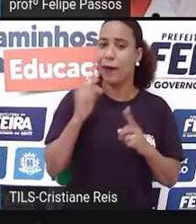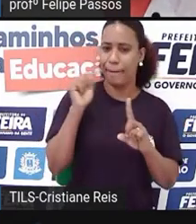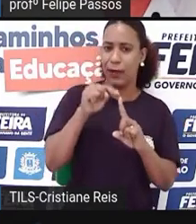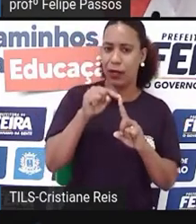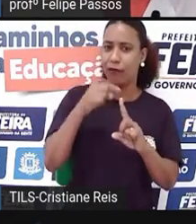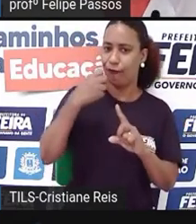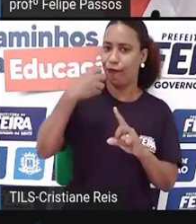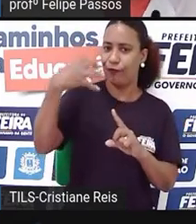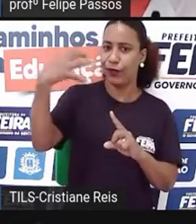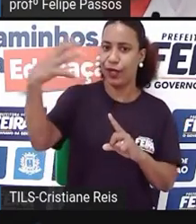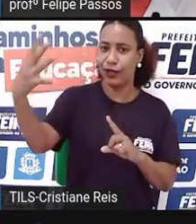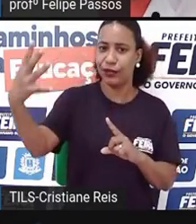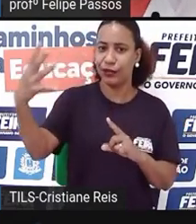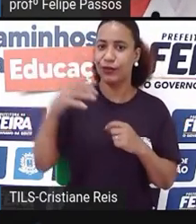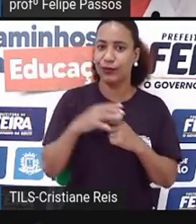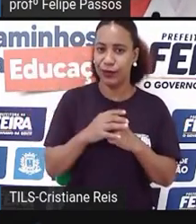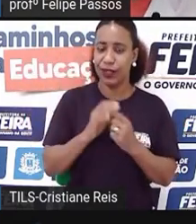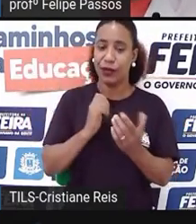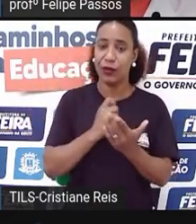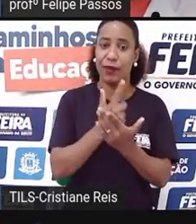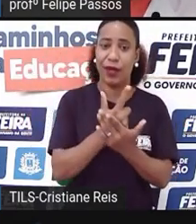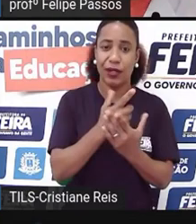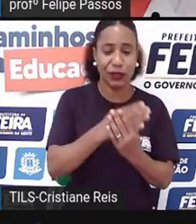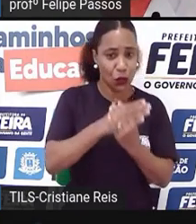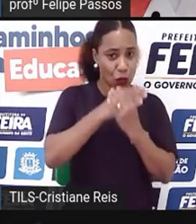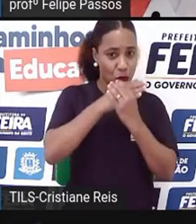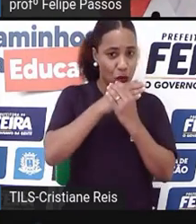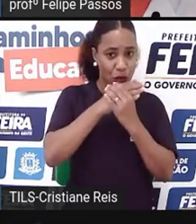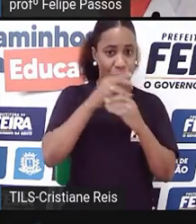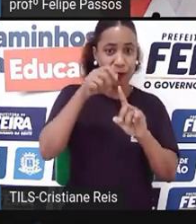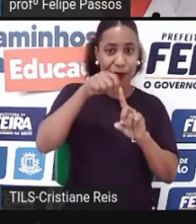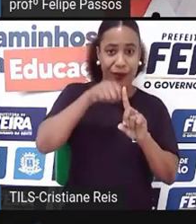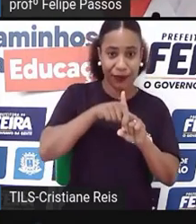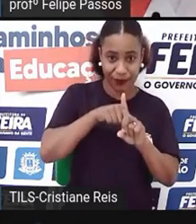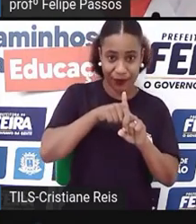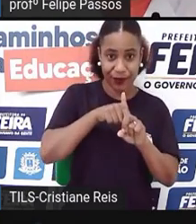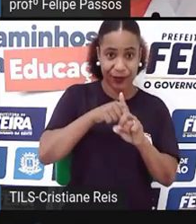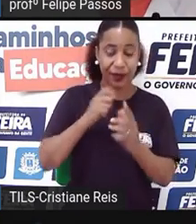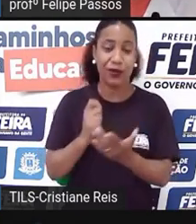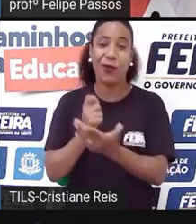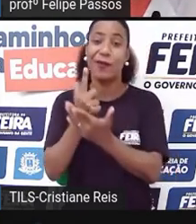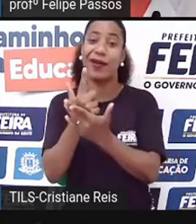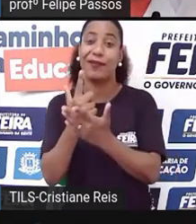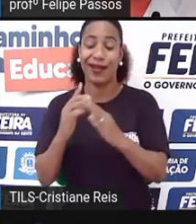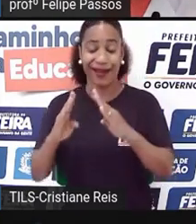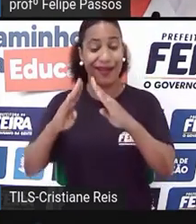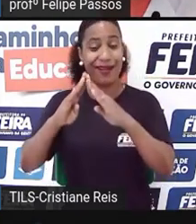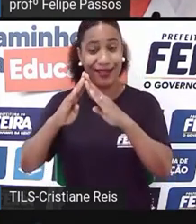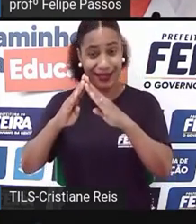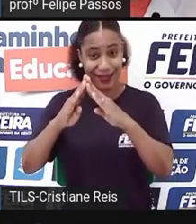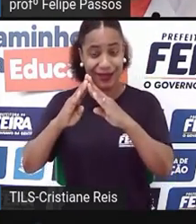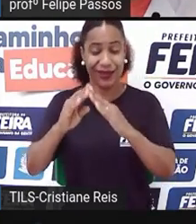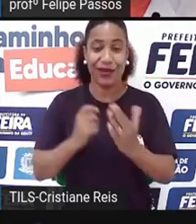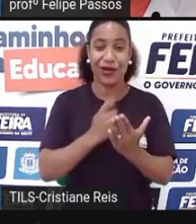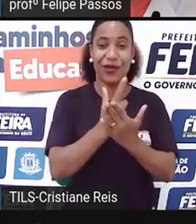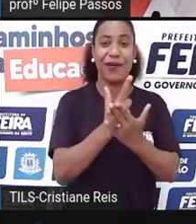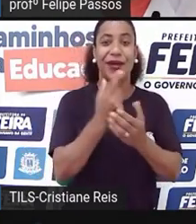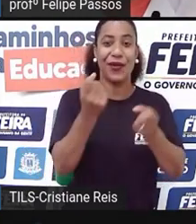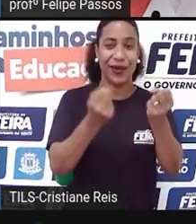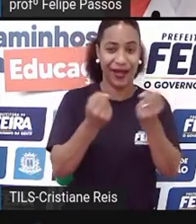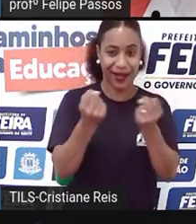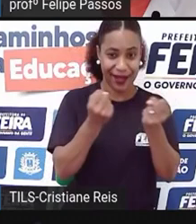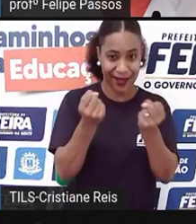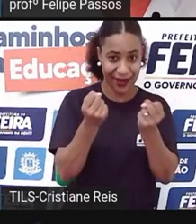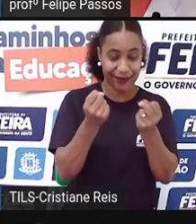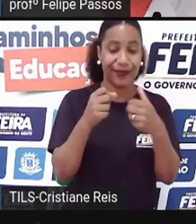Ok, minha meta é comprar um sanduíche no final do mês? Ou a minha meta é comprar a minha casa? Minha meta é comprar um carro? Então,